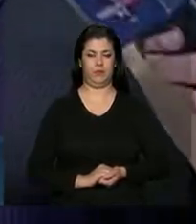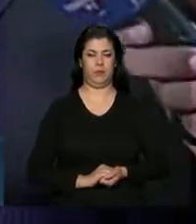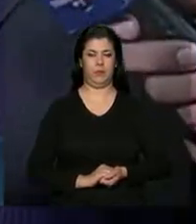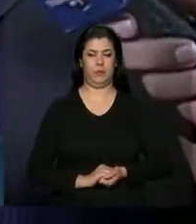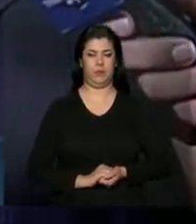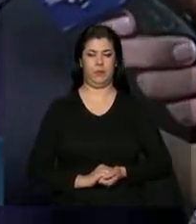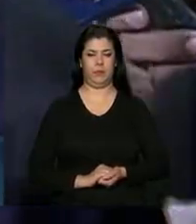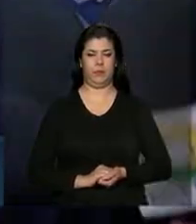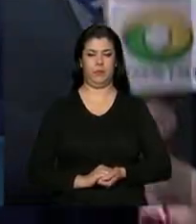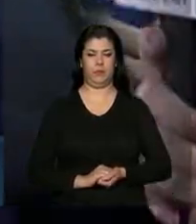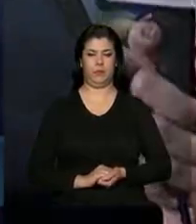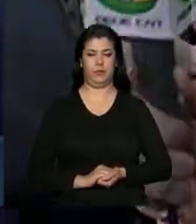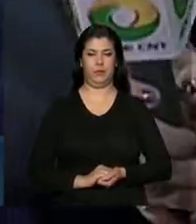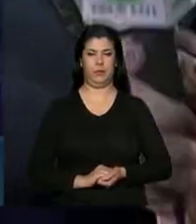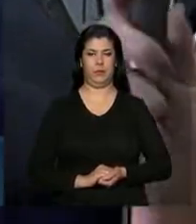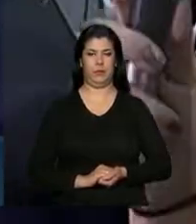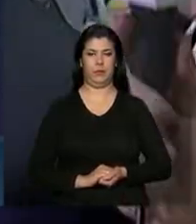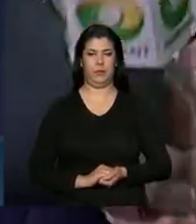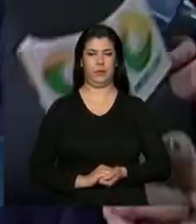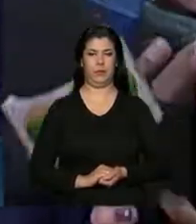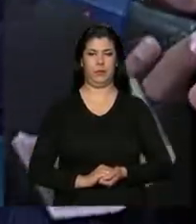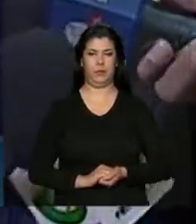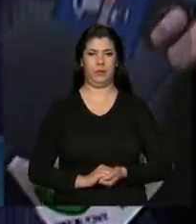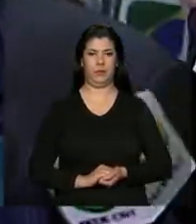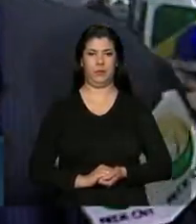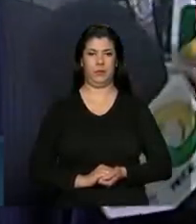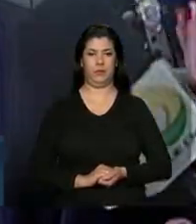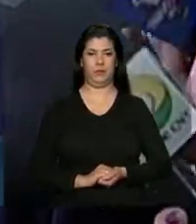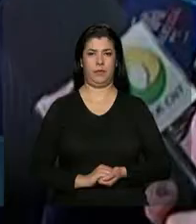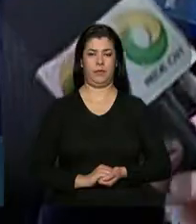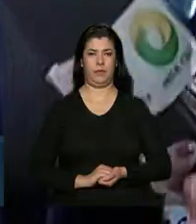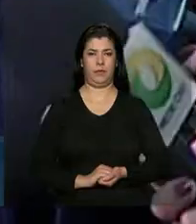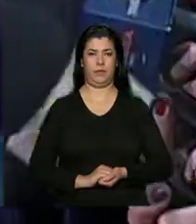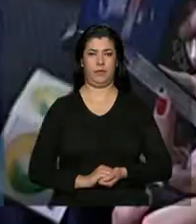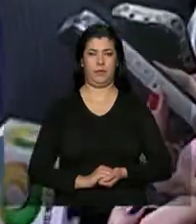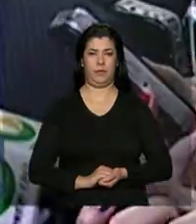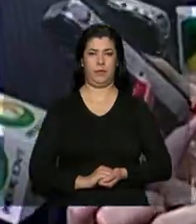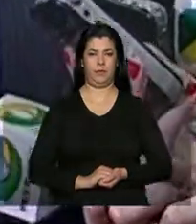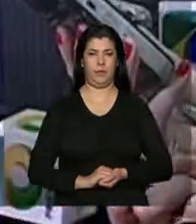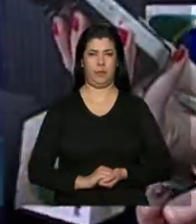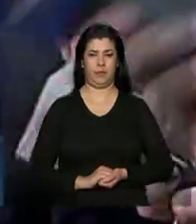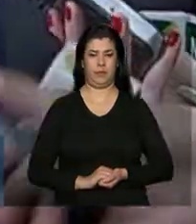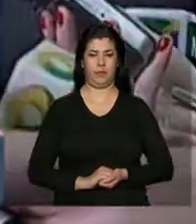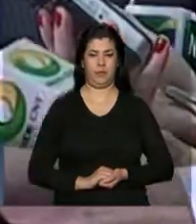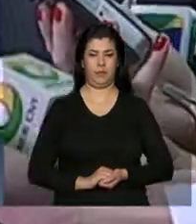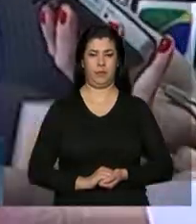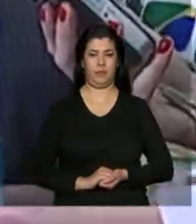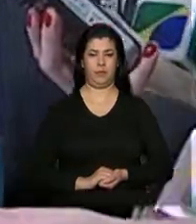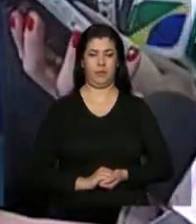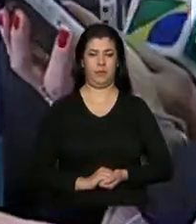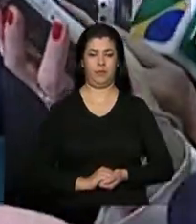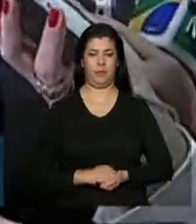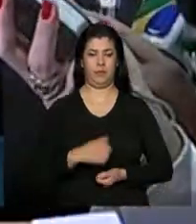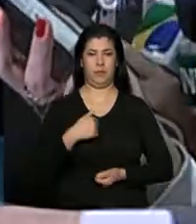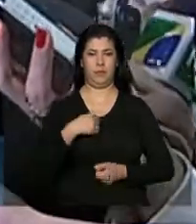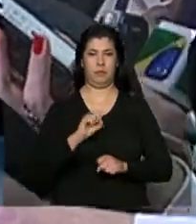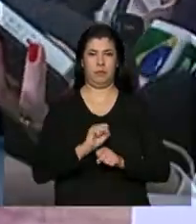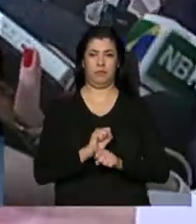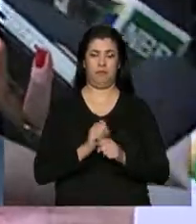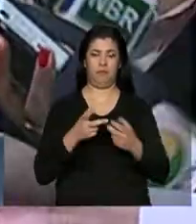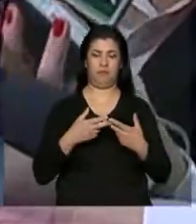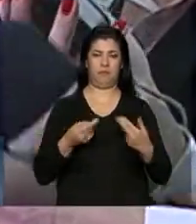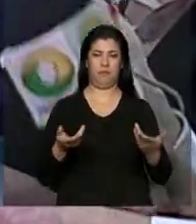Não estou ainda falando. Eu estou aguardando a inspiração.